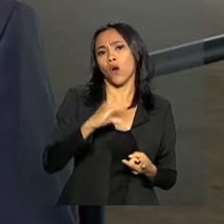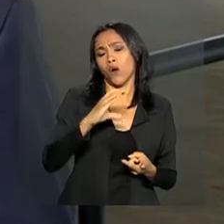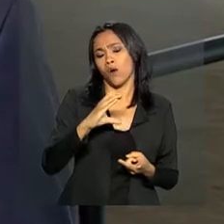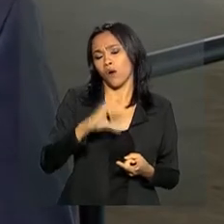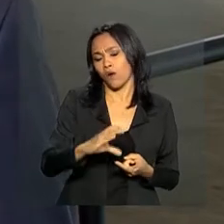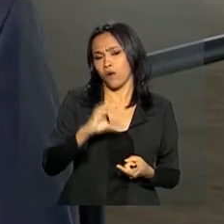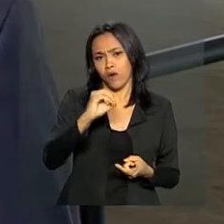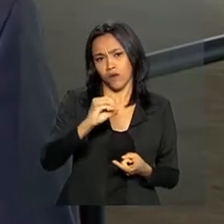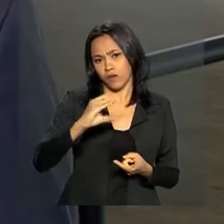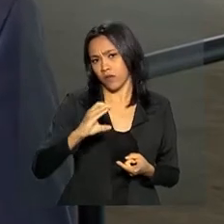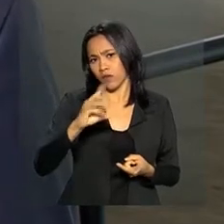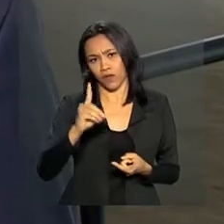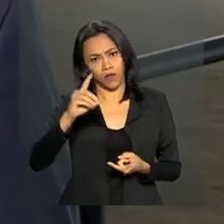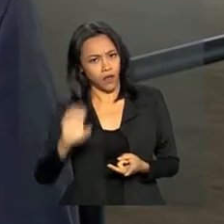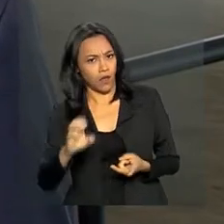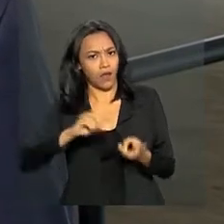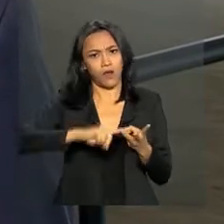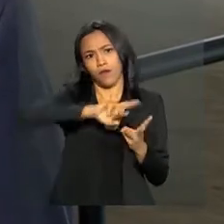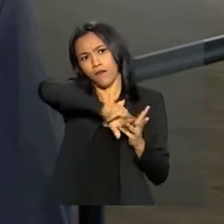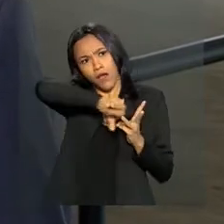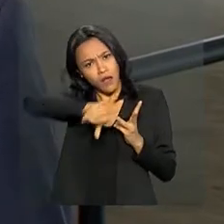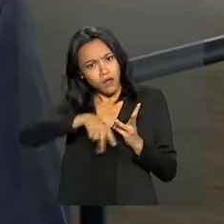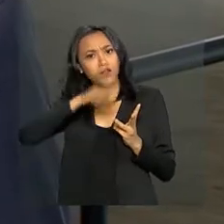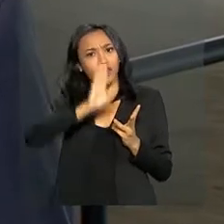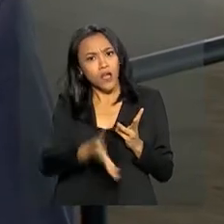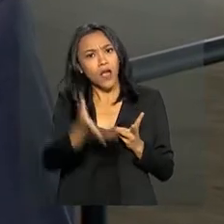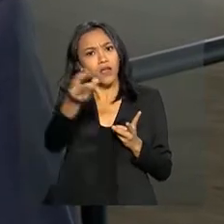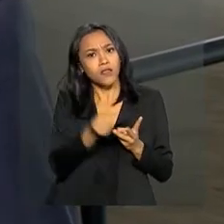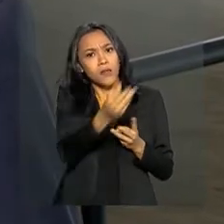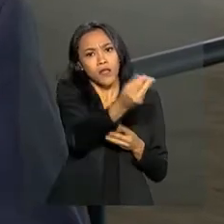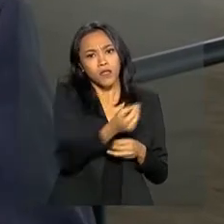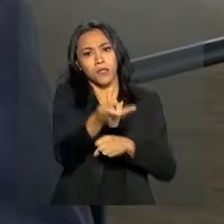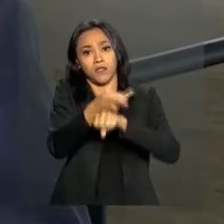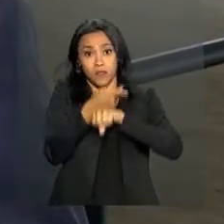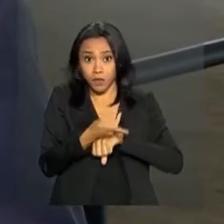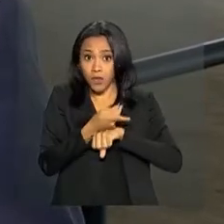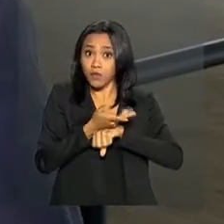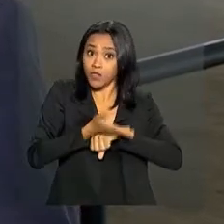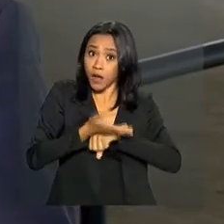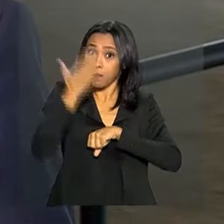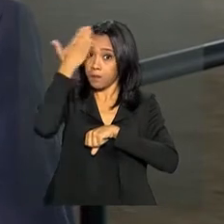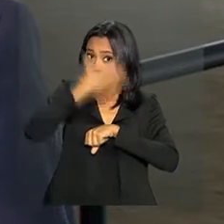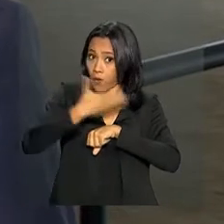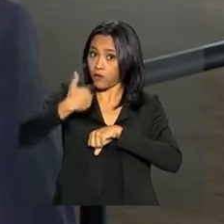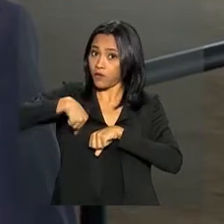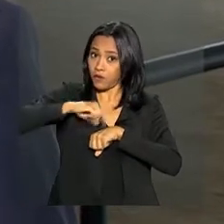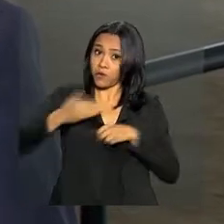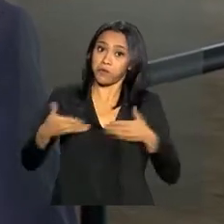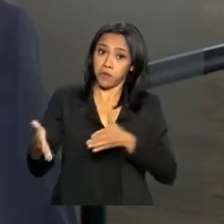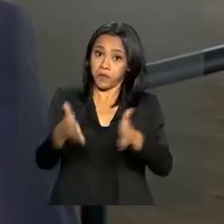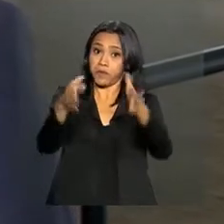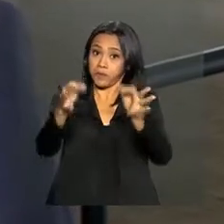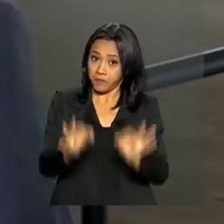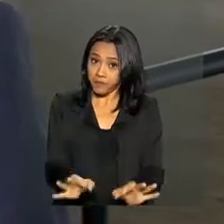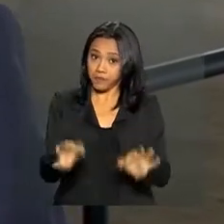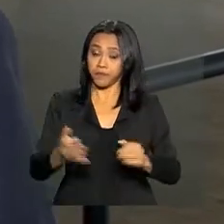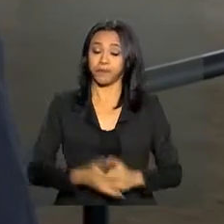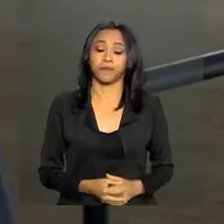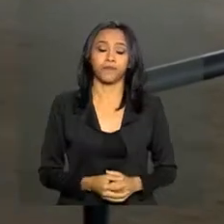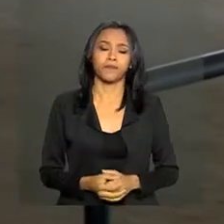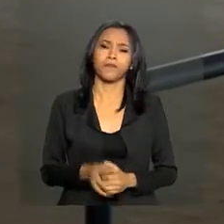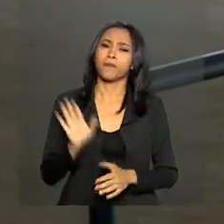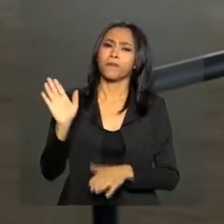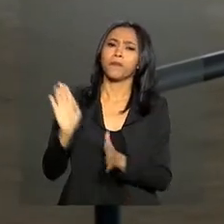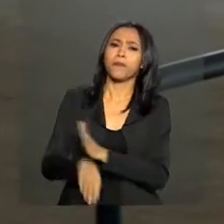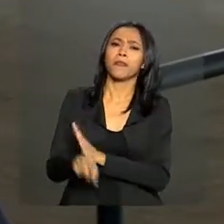num seleto grupo de instituições que já receberam isso, só nos mostra que a gente está no caminho certo. E, nesse sentido,